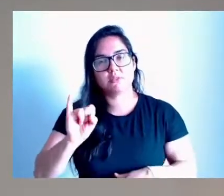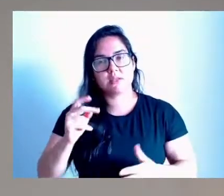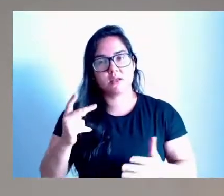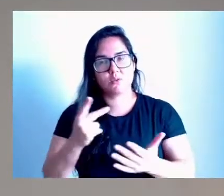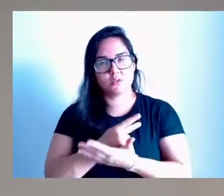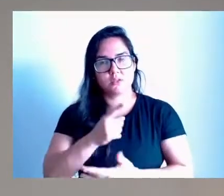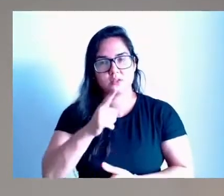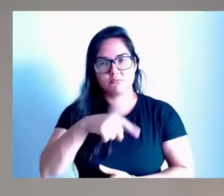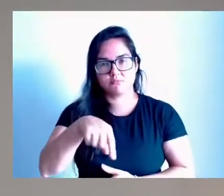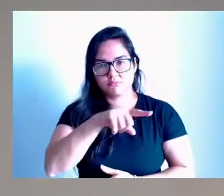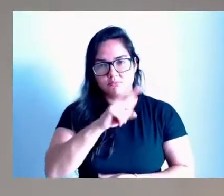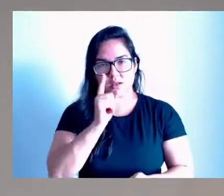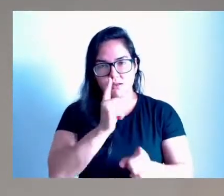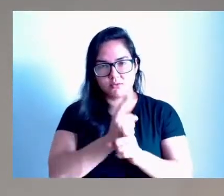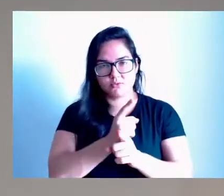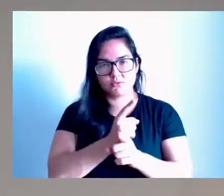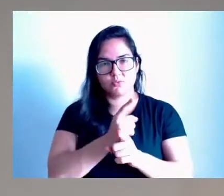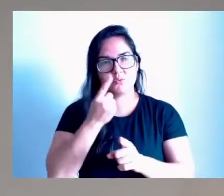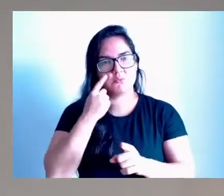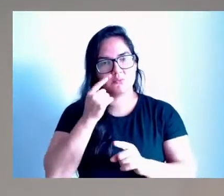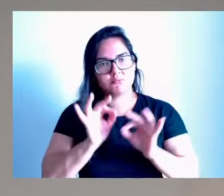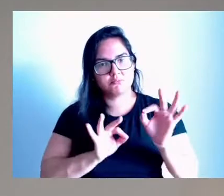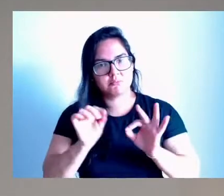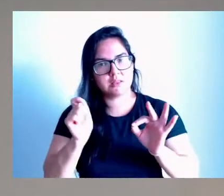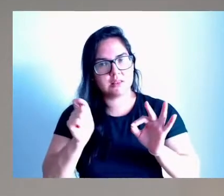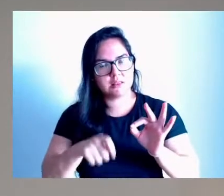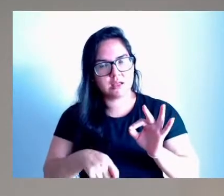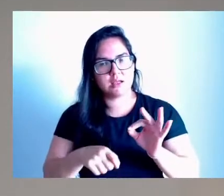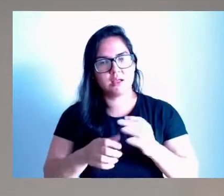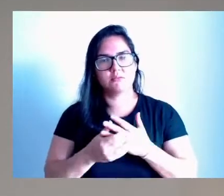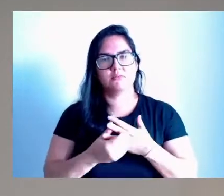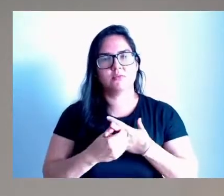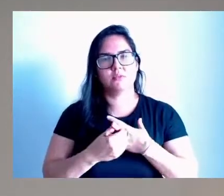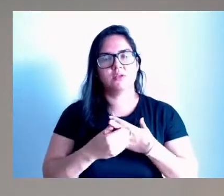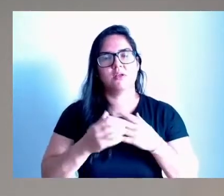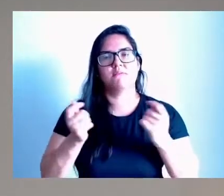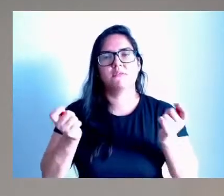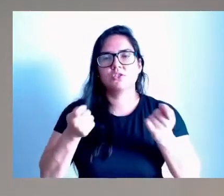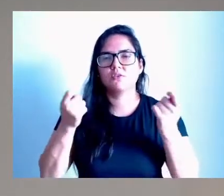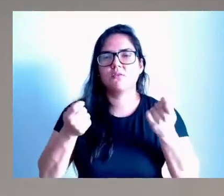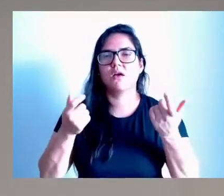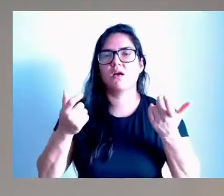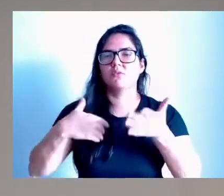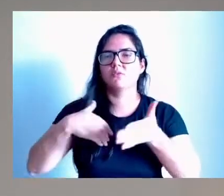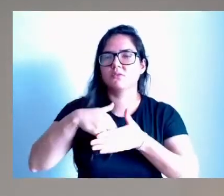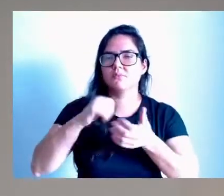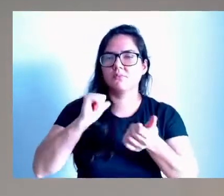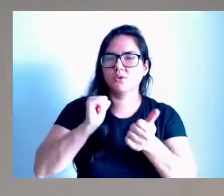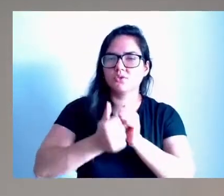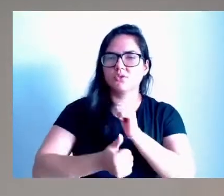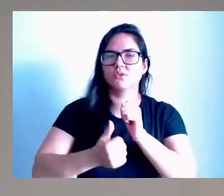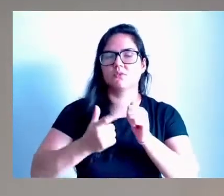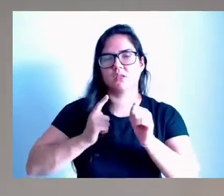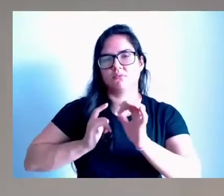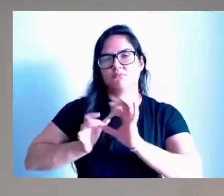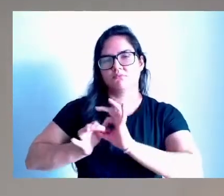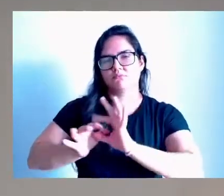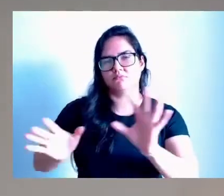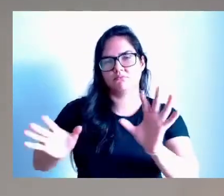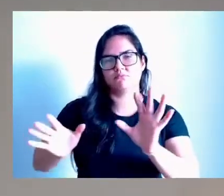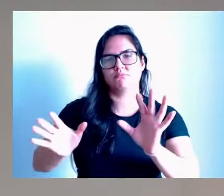conveniente fazer um festival esportivo para arrecadar algum fundo, o Venaval colocou o aplauso de esporte à disposição do Pradense,